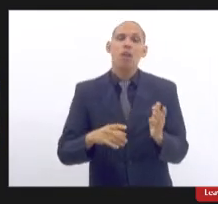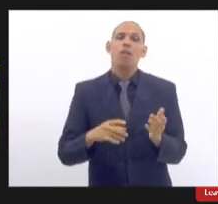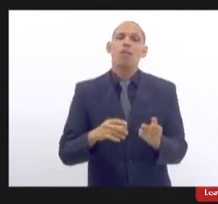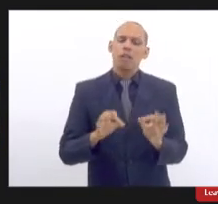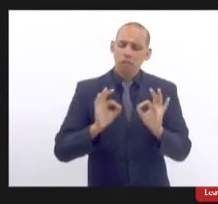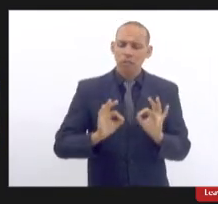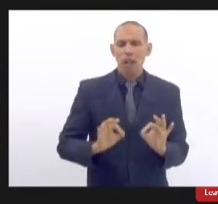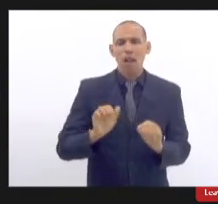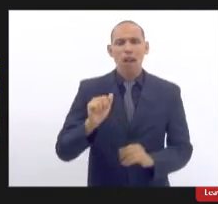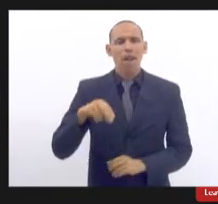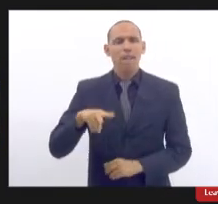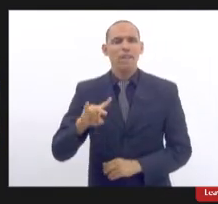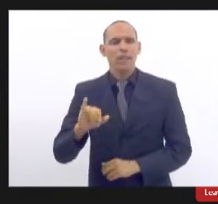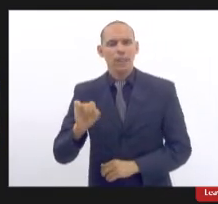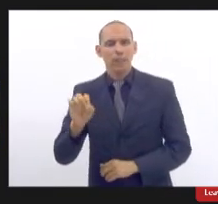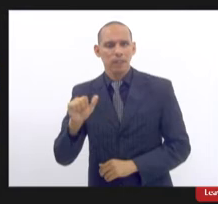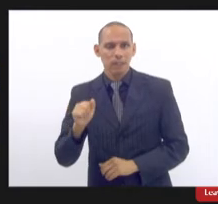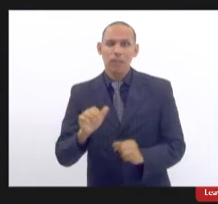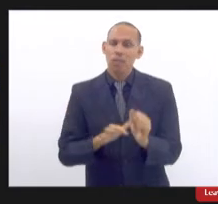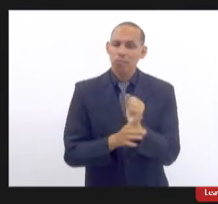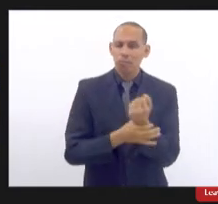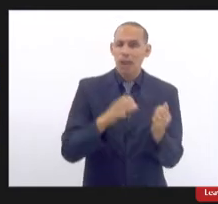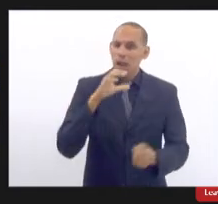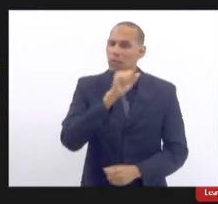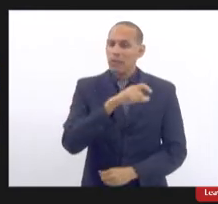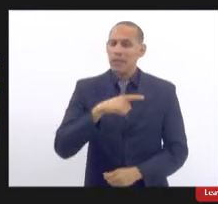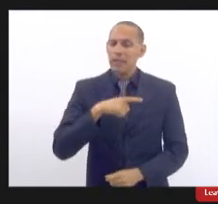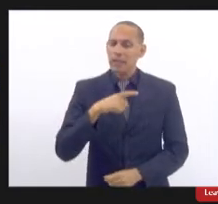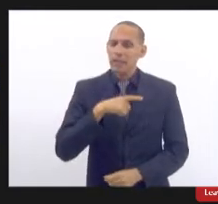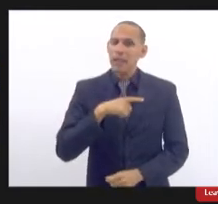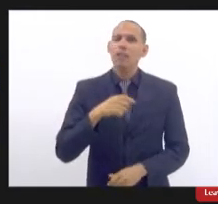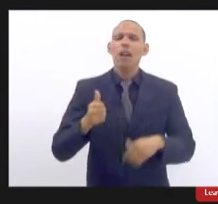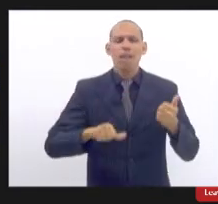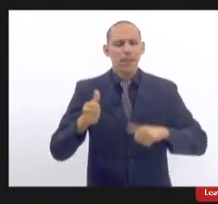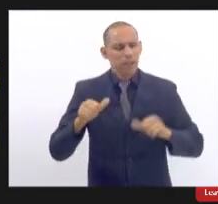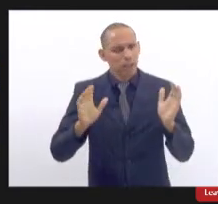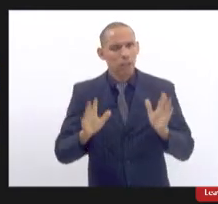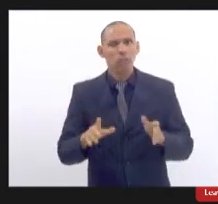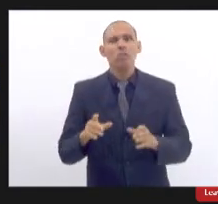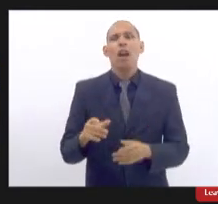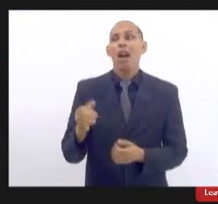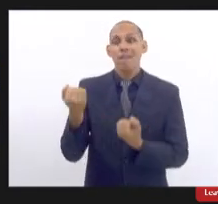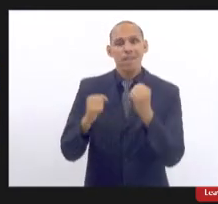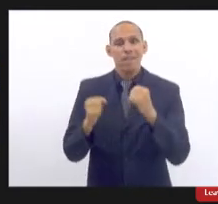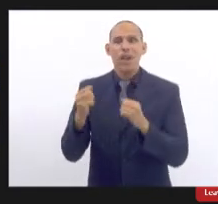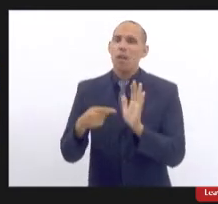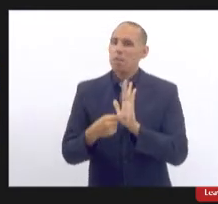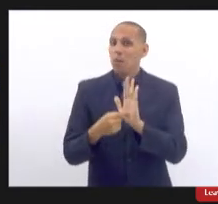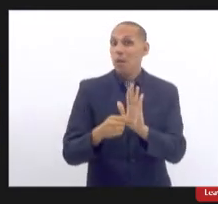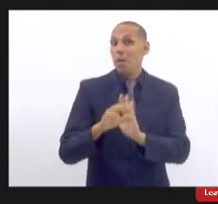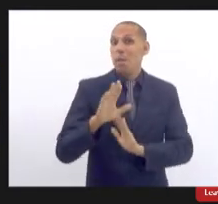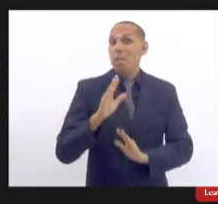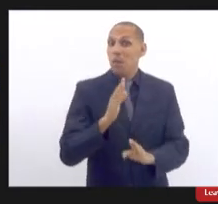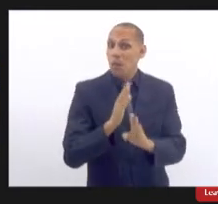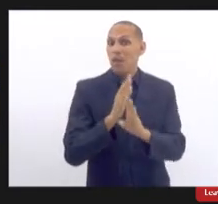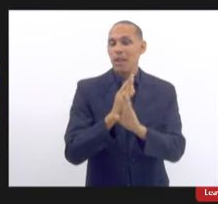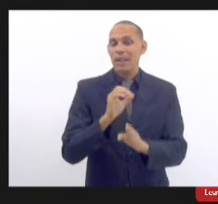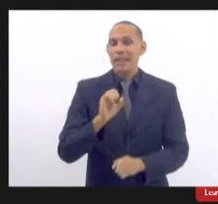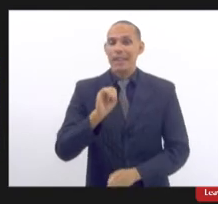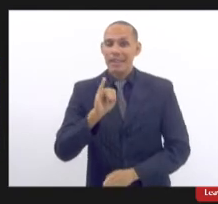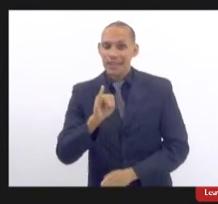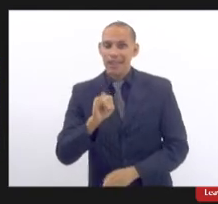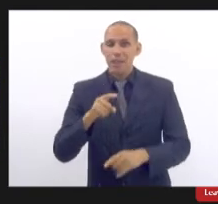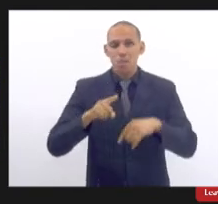os critérios de segurança e eficácia foram avaliados e demonstrados pelo seu fabricante no entanto quando o produto é